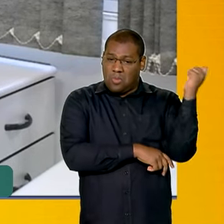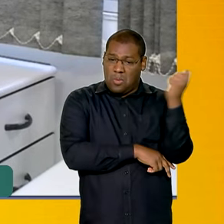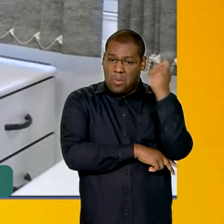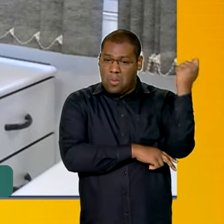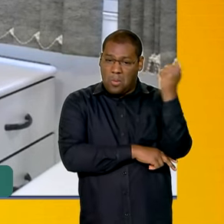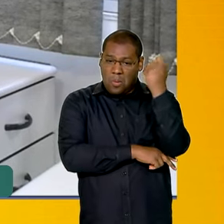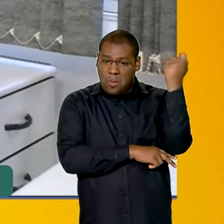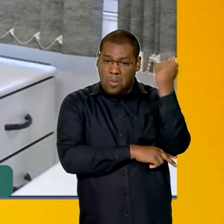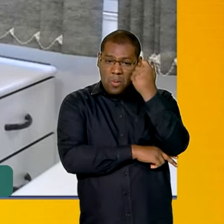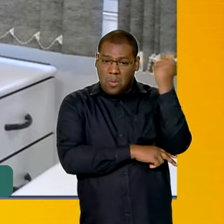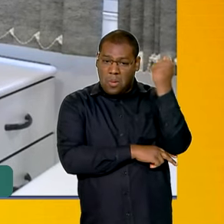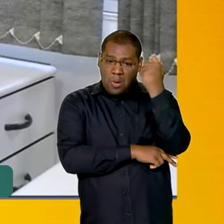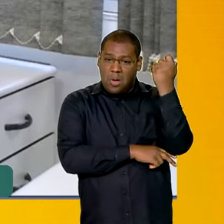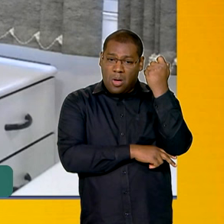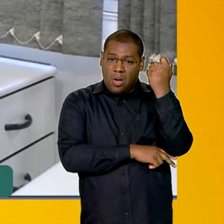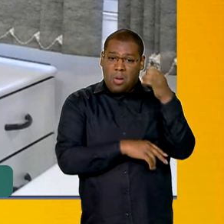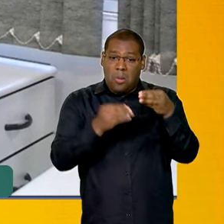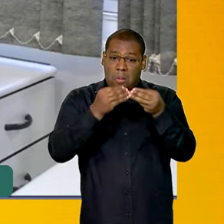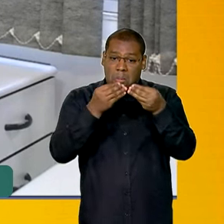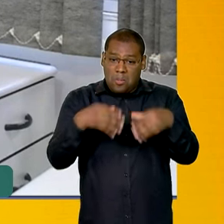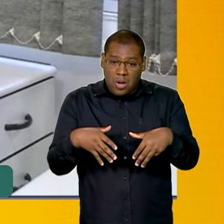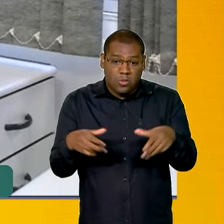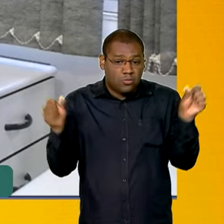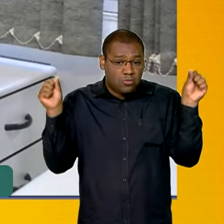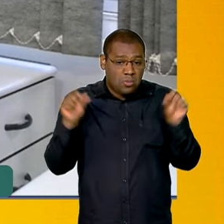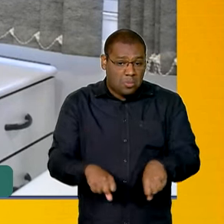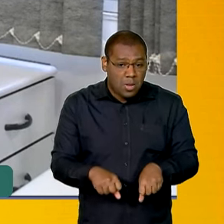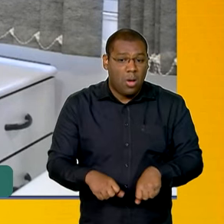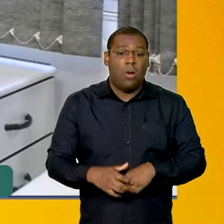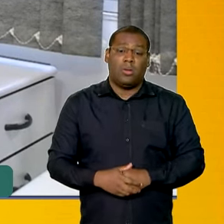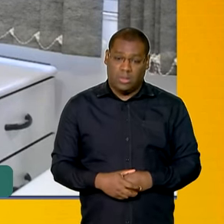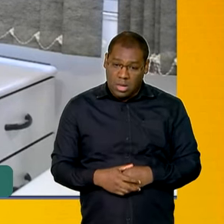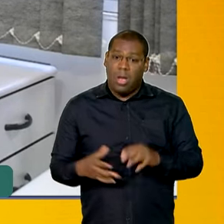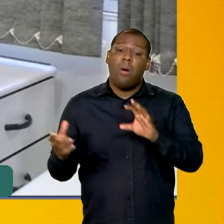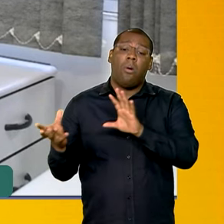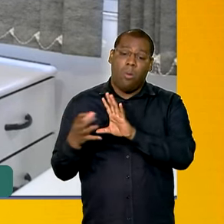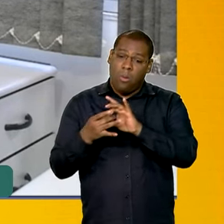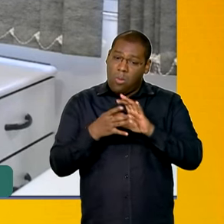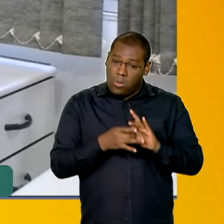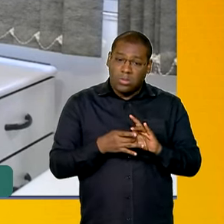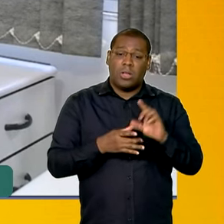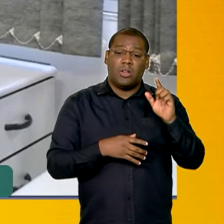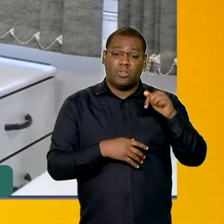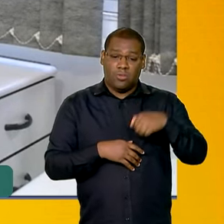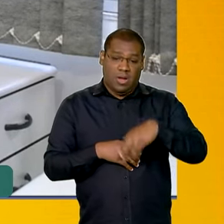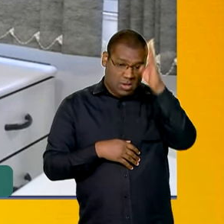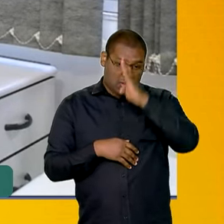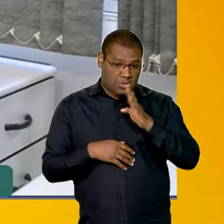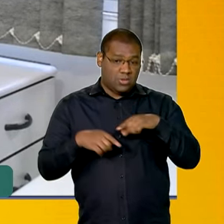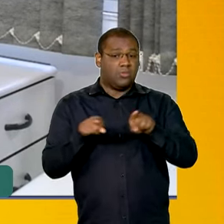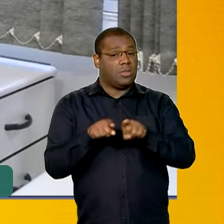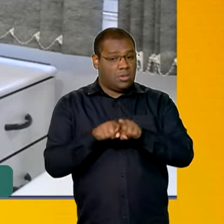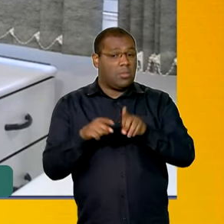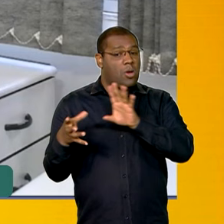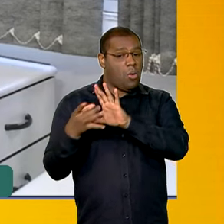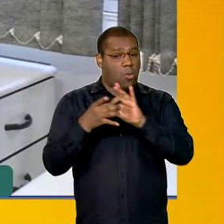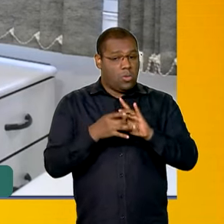a nível nacional e até nível global, é uma coisa de um ponto muito fora da cor, um online.